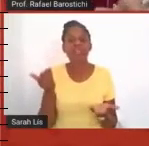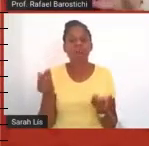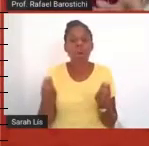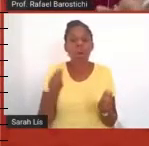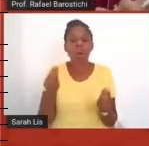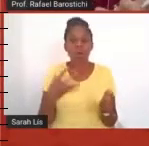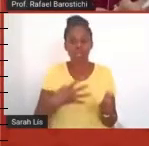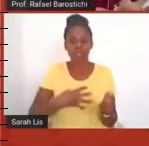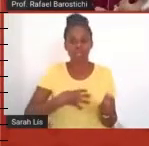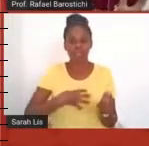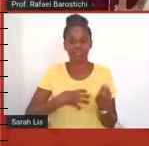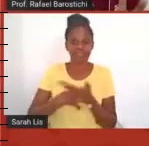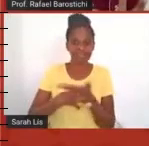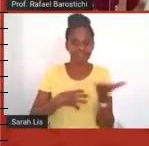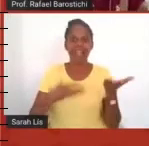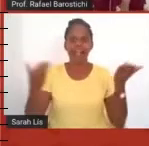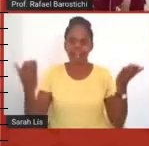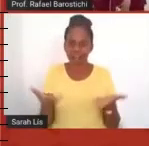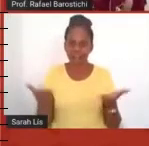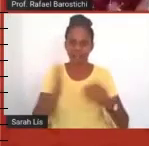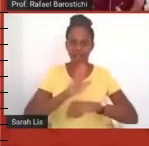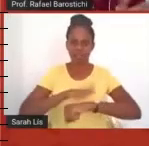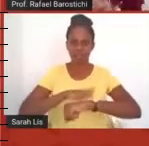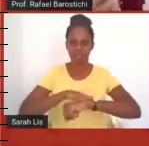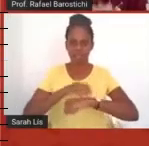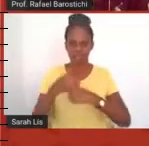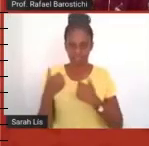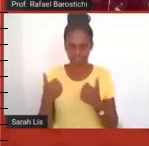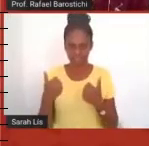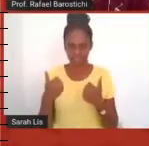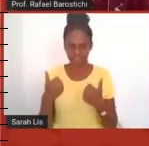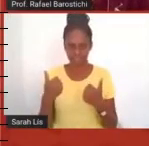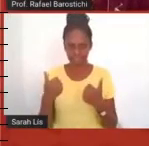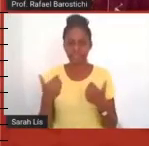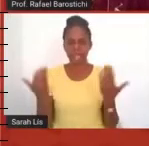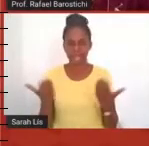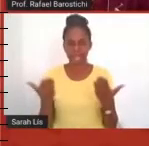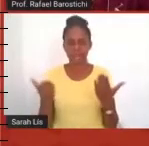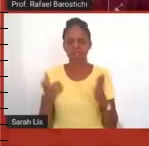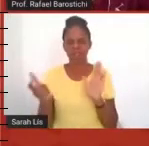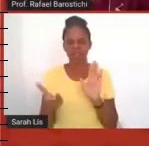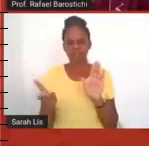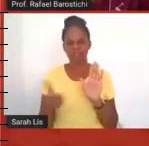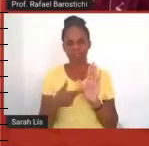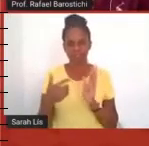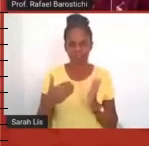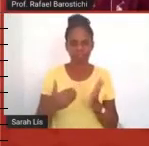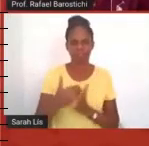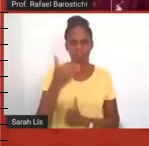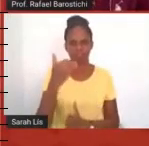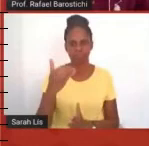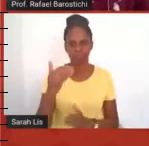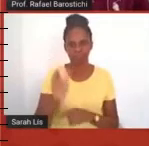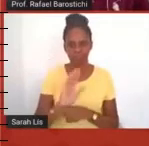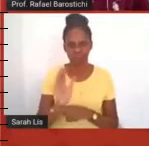você está se sentindo nesse momento, e aí agora sim, Augusto, dá o play aí para a gente, por favor.